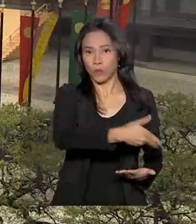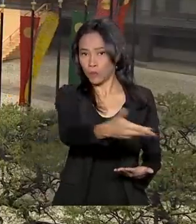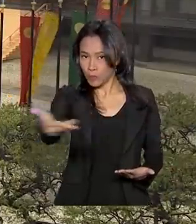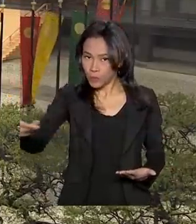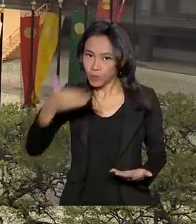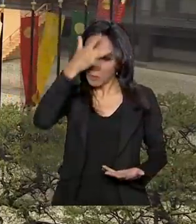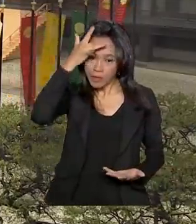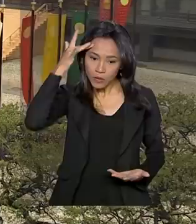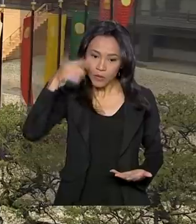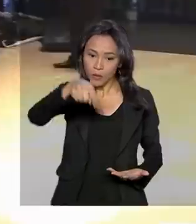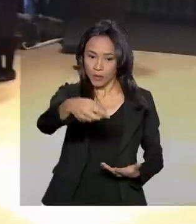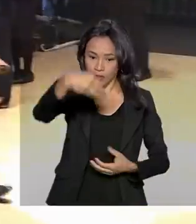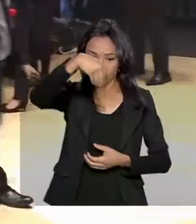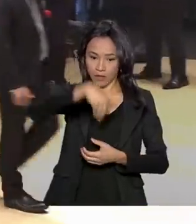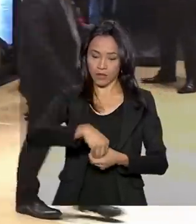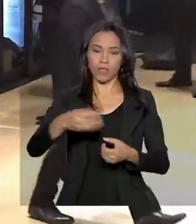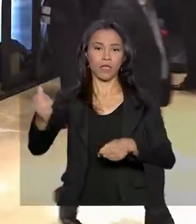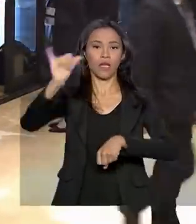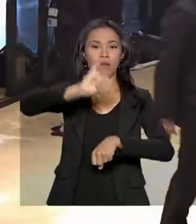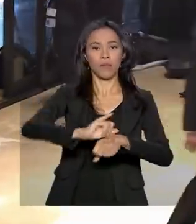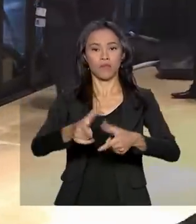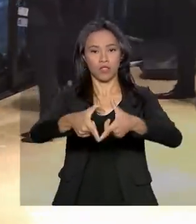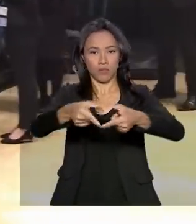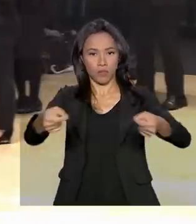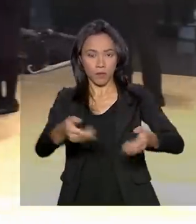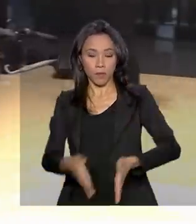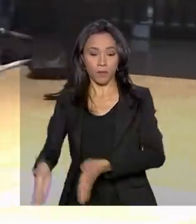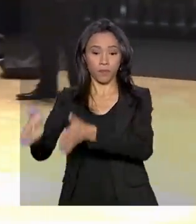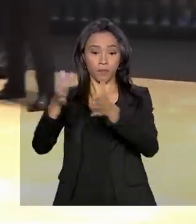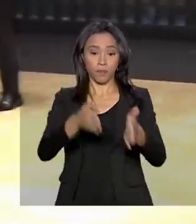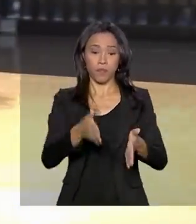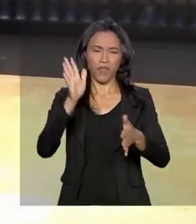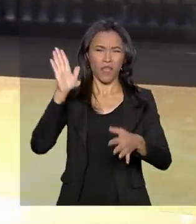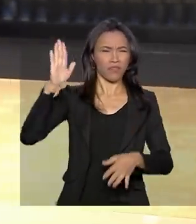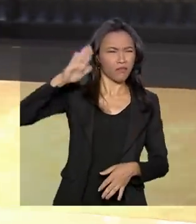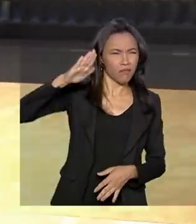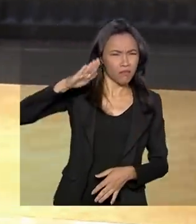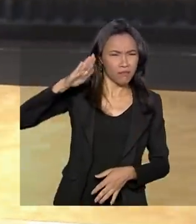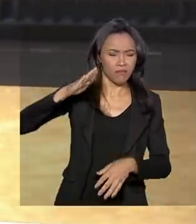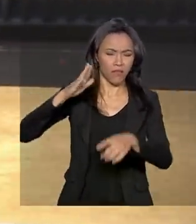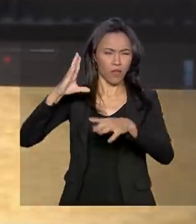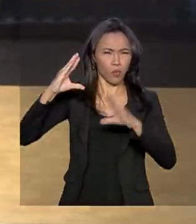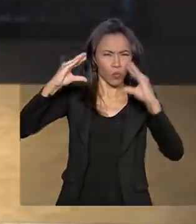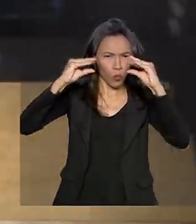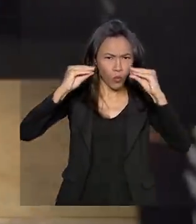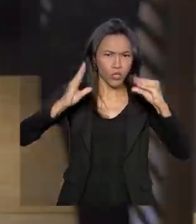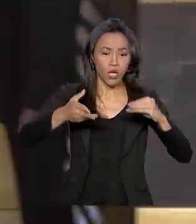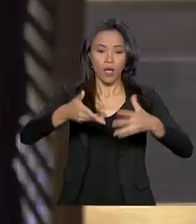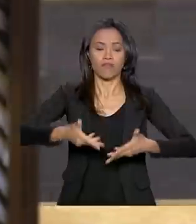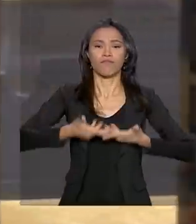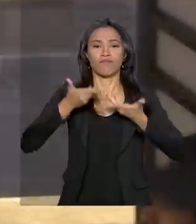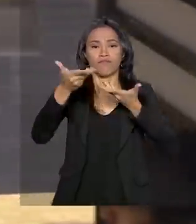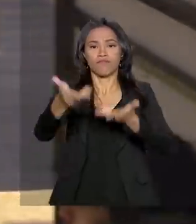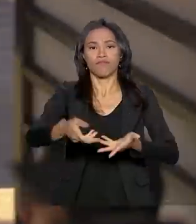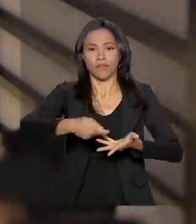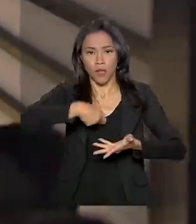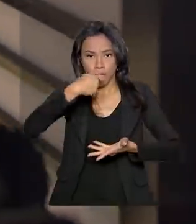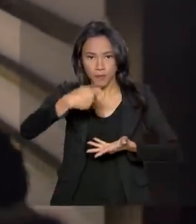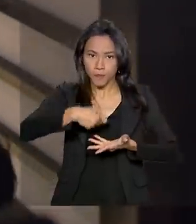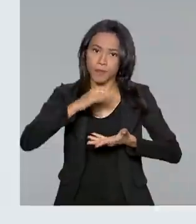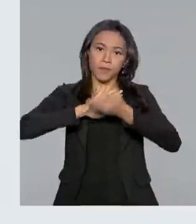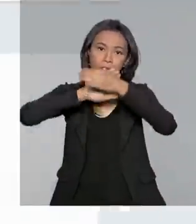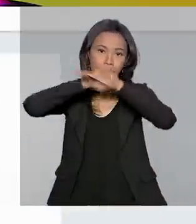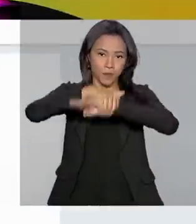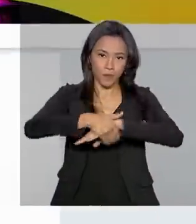Imperial de Tóquio. No fim do dia, o presidente Bolsonaro e outras autoridades participaram de um jantar oferecido pelo novo